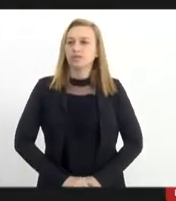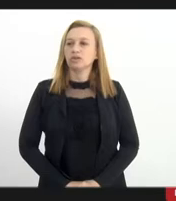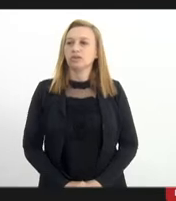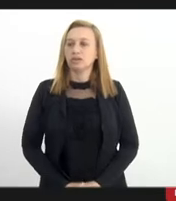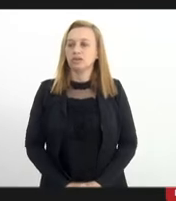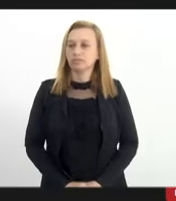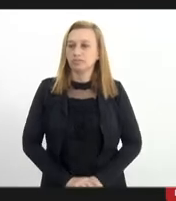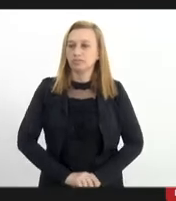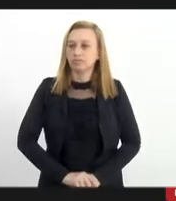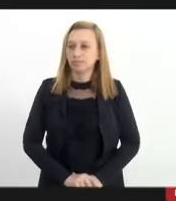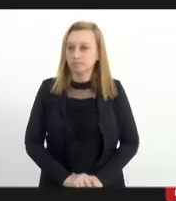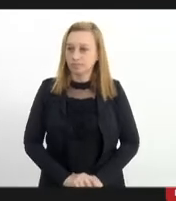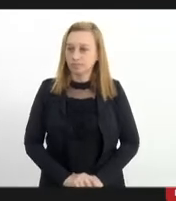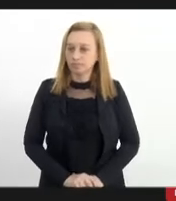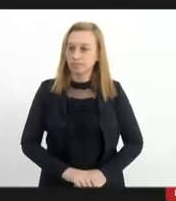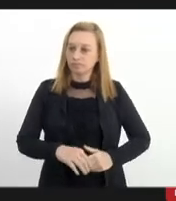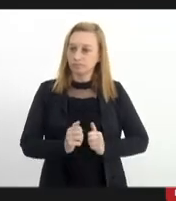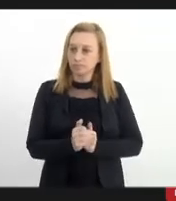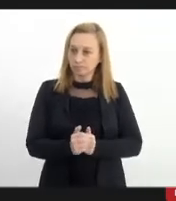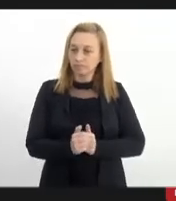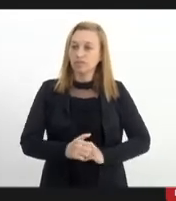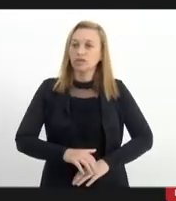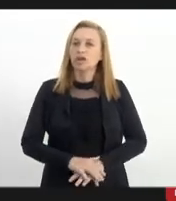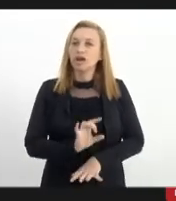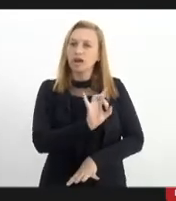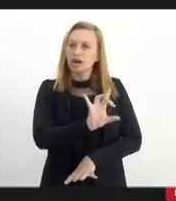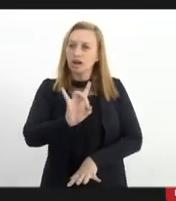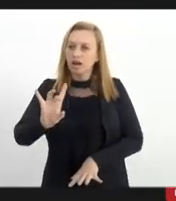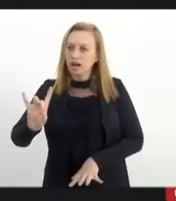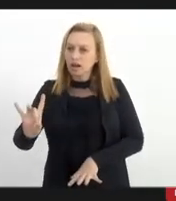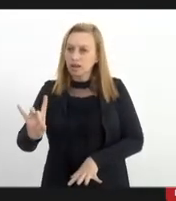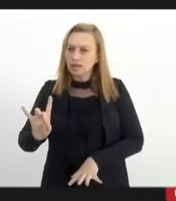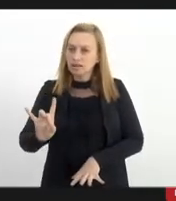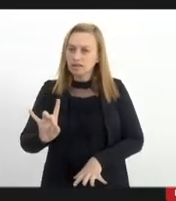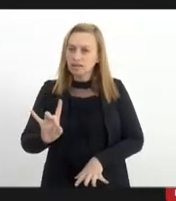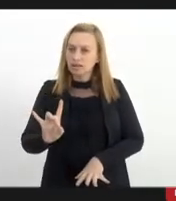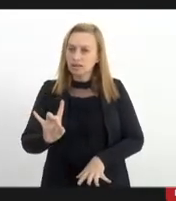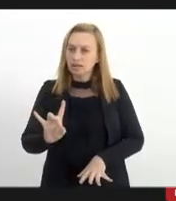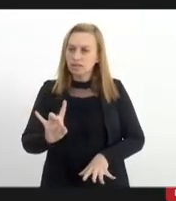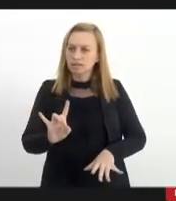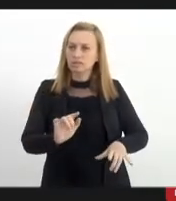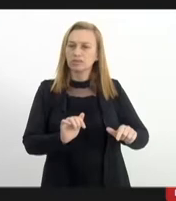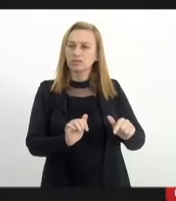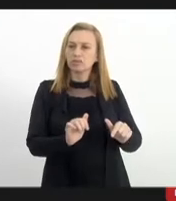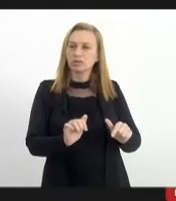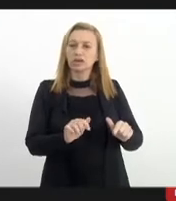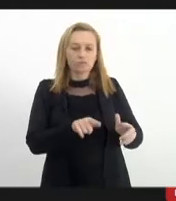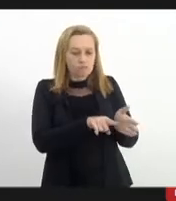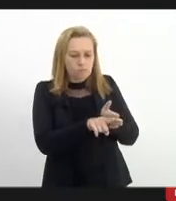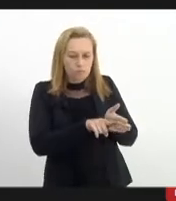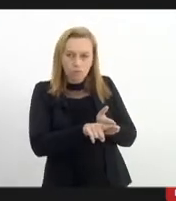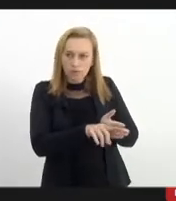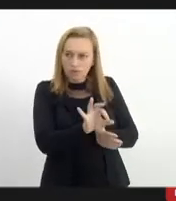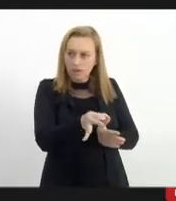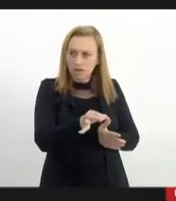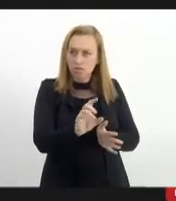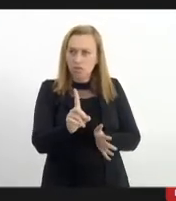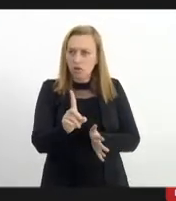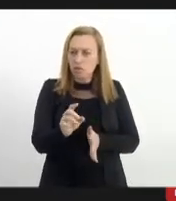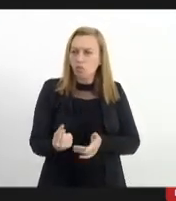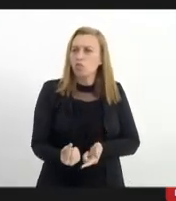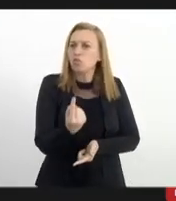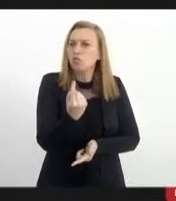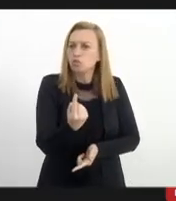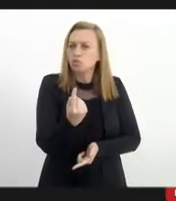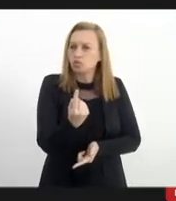segmentada. Cada confronto é analisado de uma determinada forma. Não foi um único confronto em que vieram